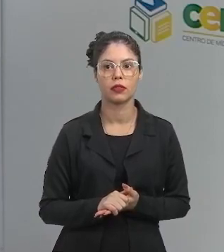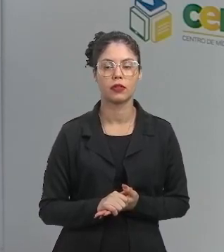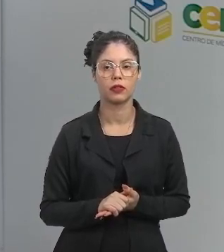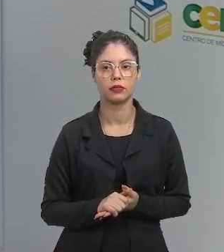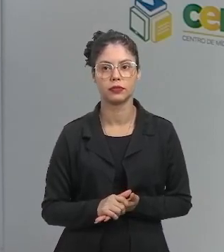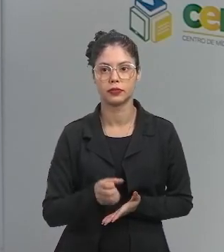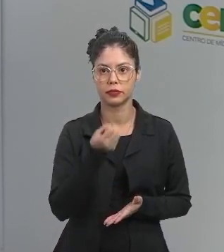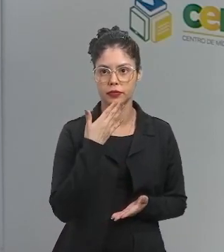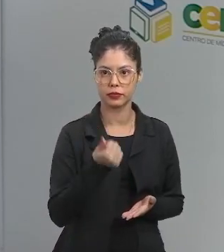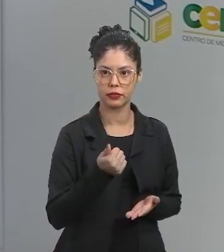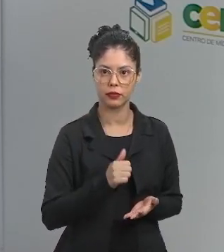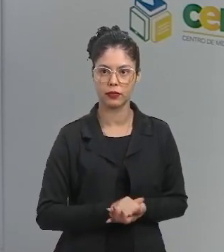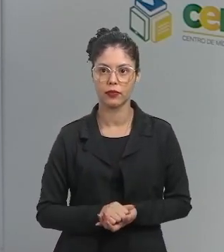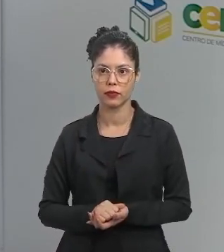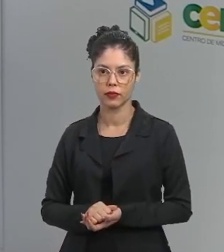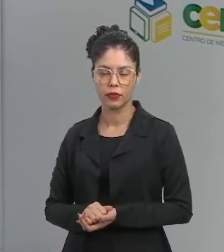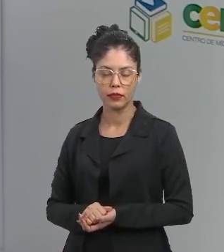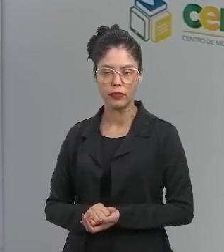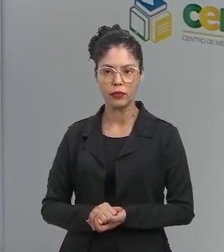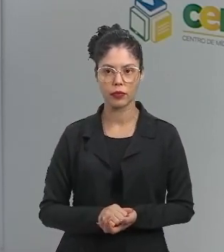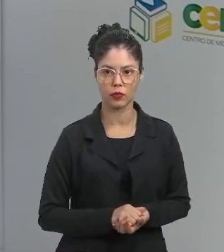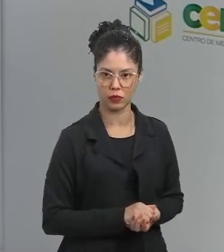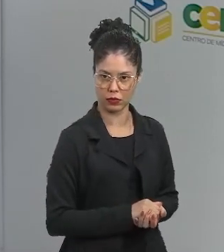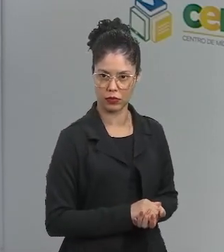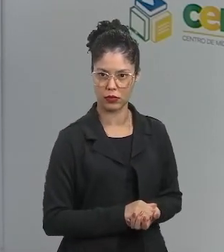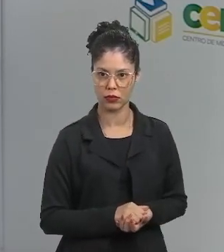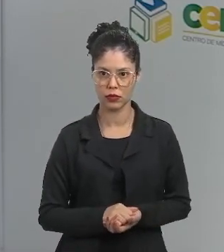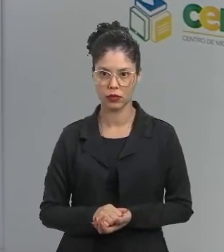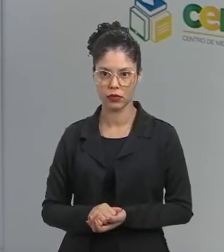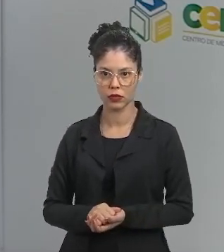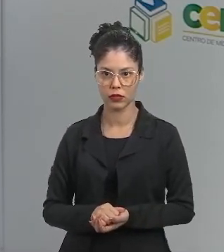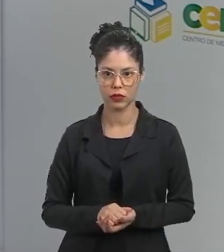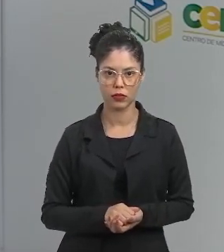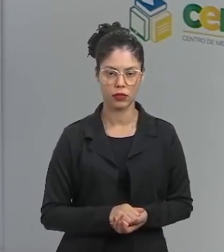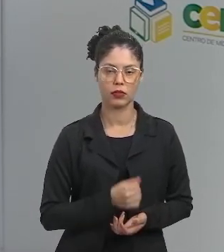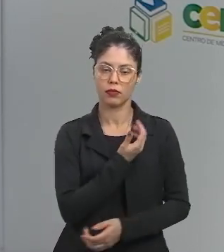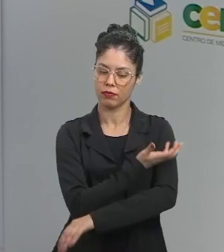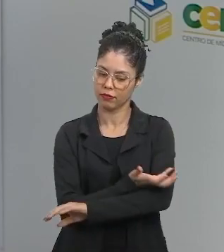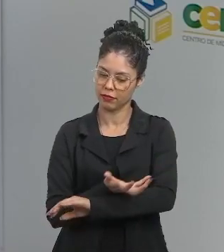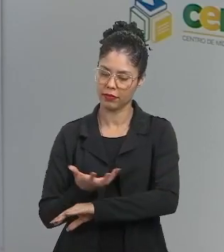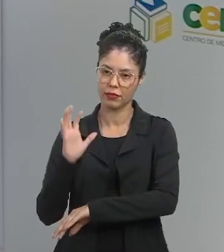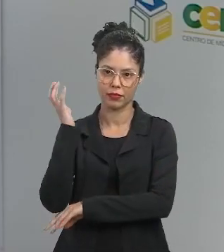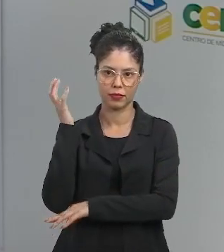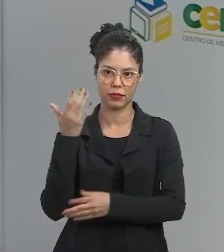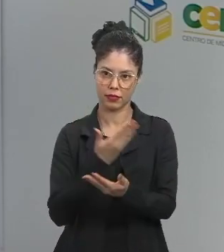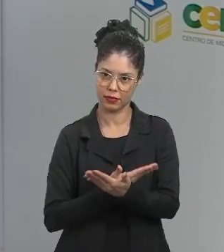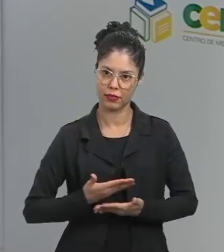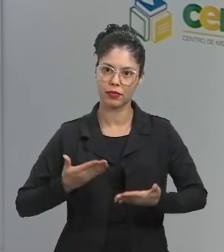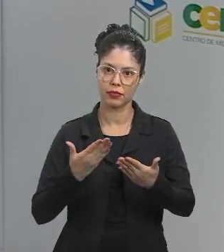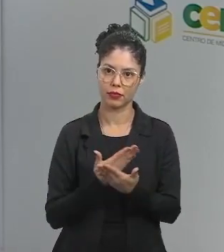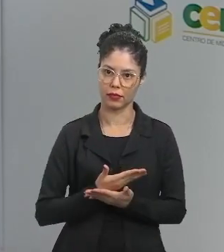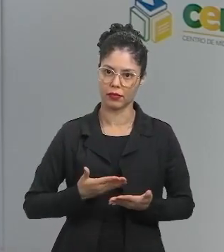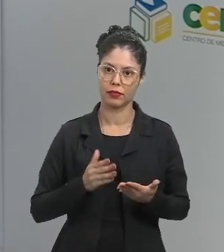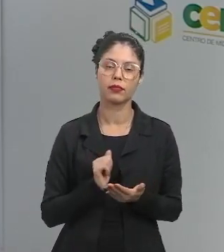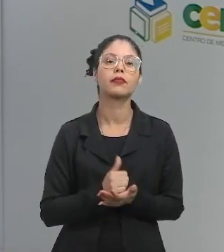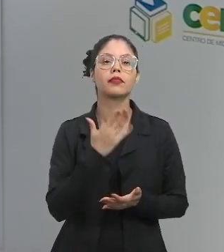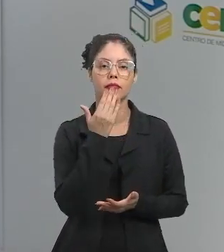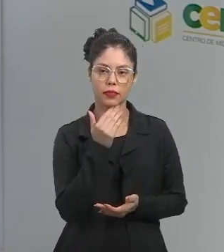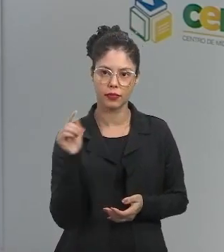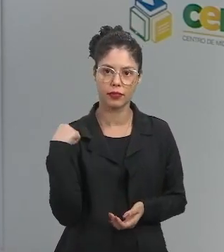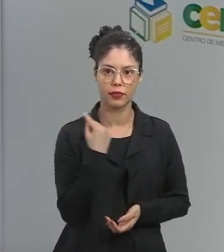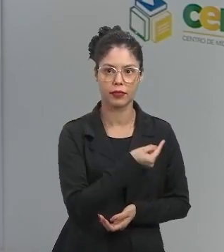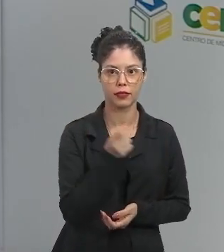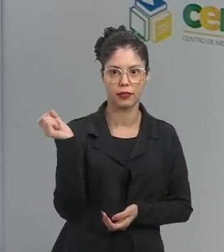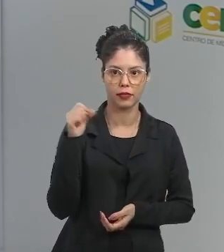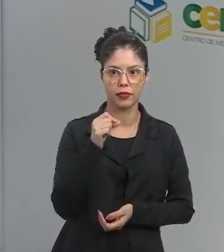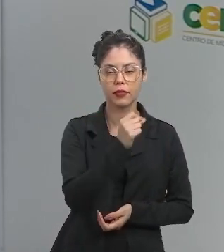Muito bem. Vamos, então, cuidar das plantinhas, para que as plantinhas forneçam alimento para as